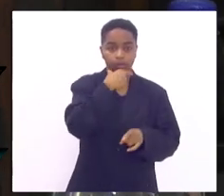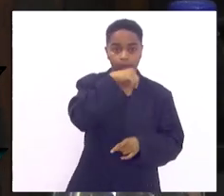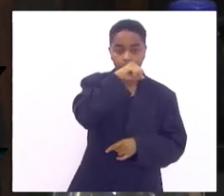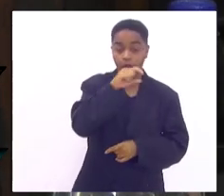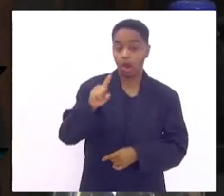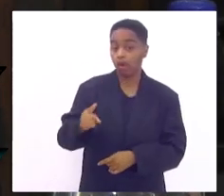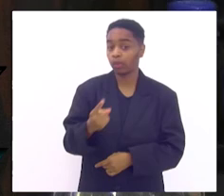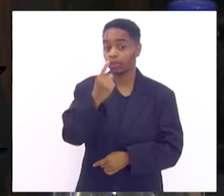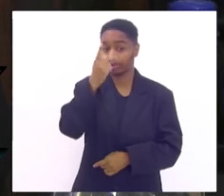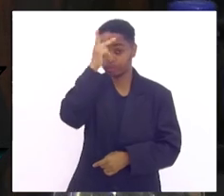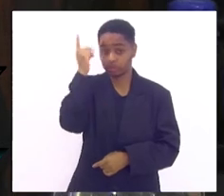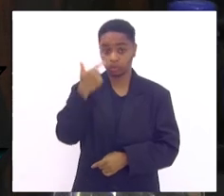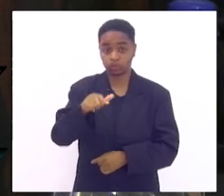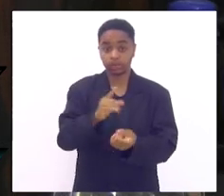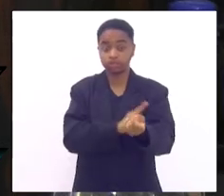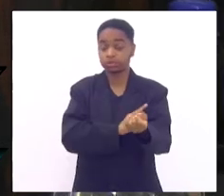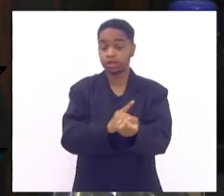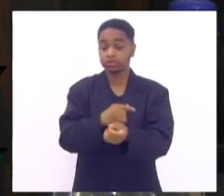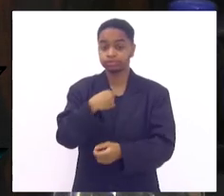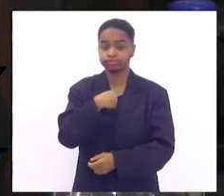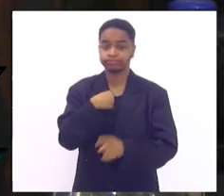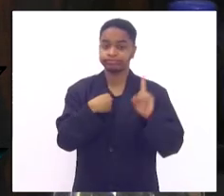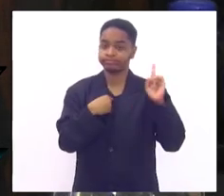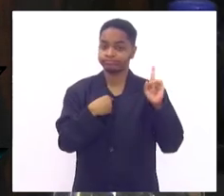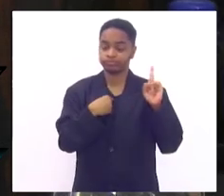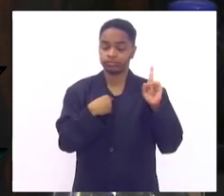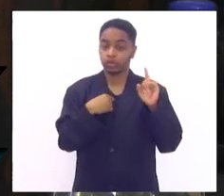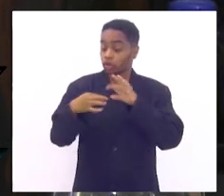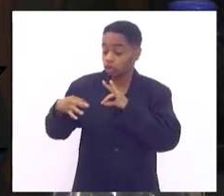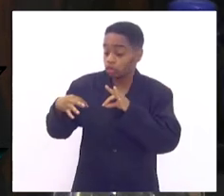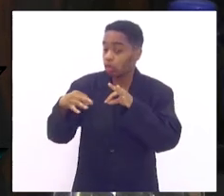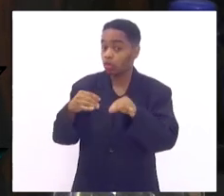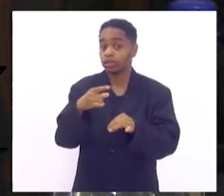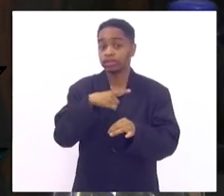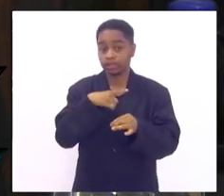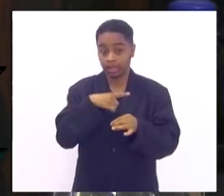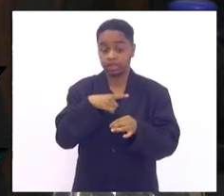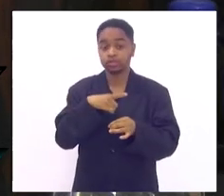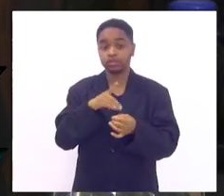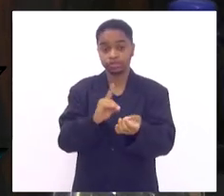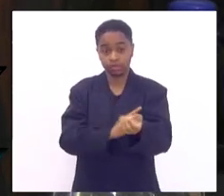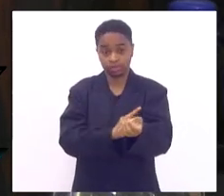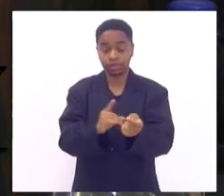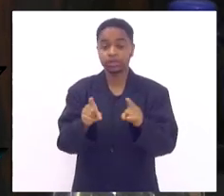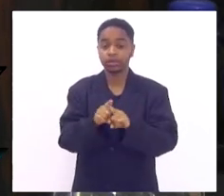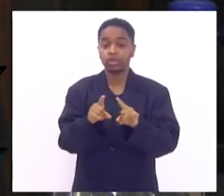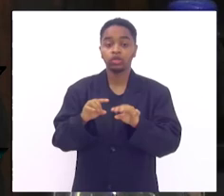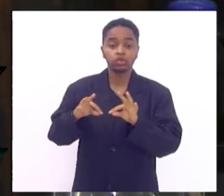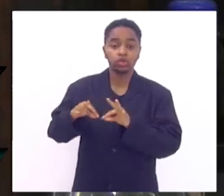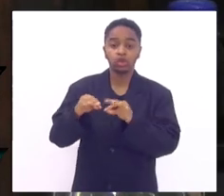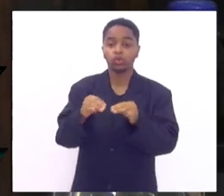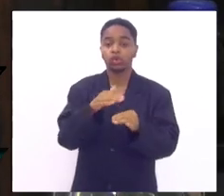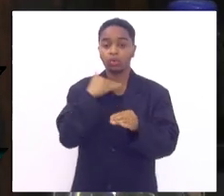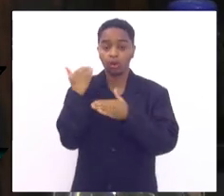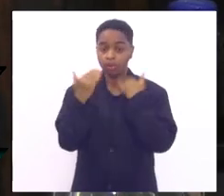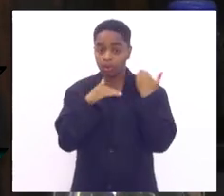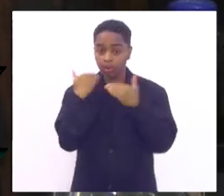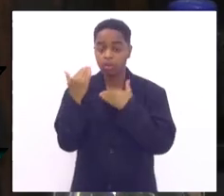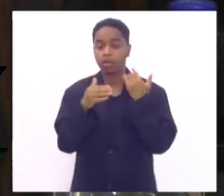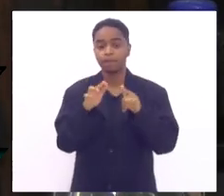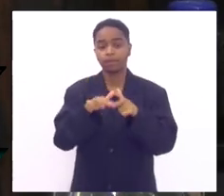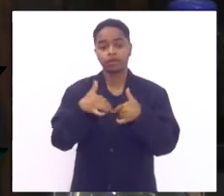família que não tem diabetes sou eu todos tem diabetes todos morrem de doença cerebrovascular de ciência renal crônica